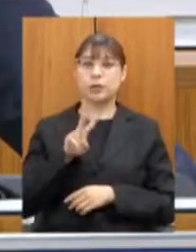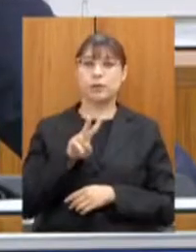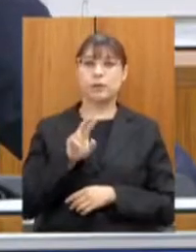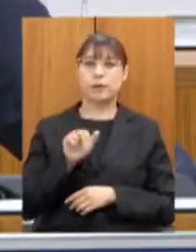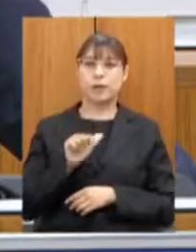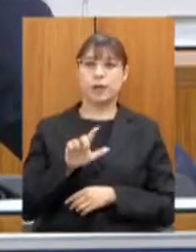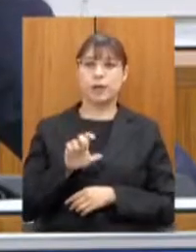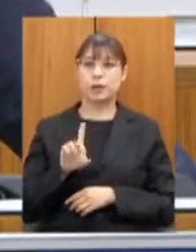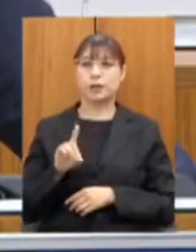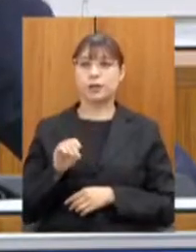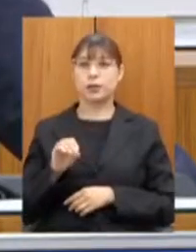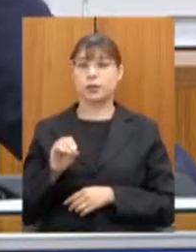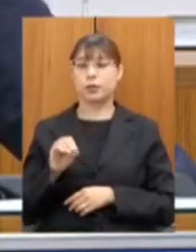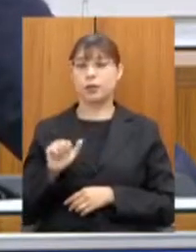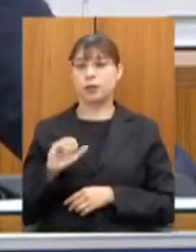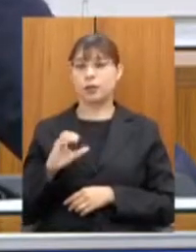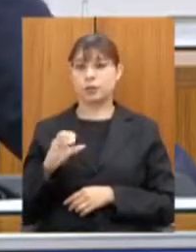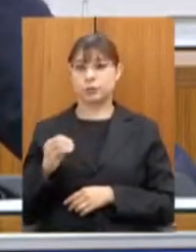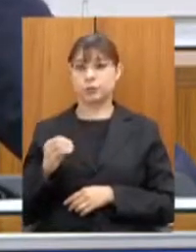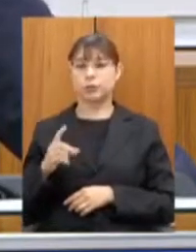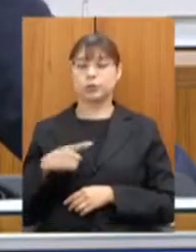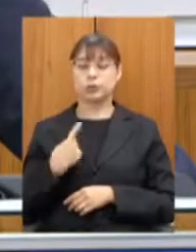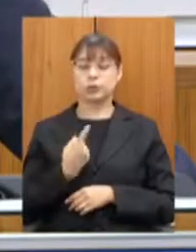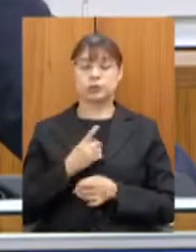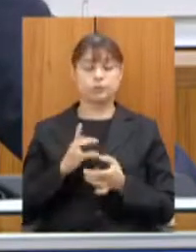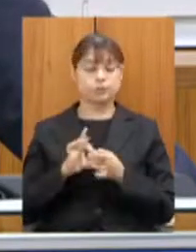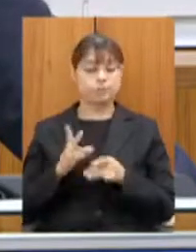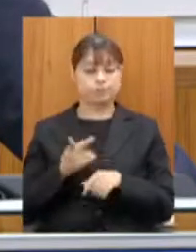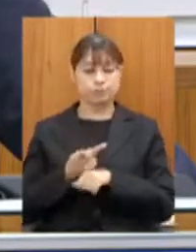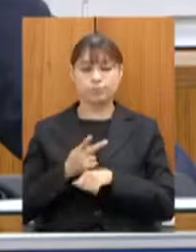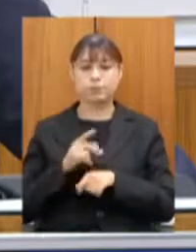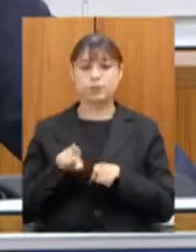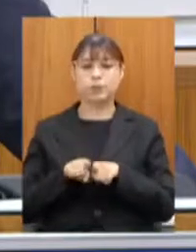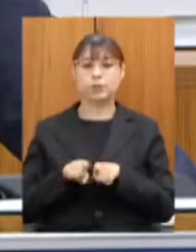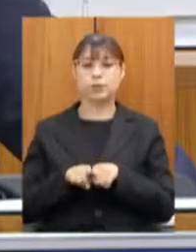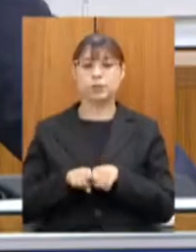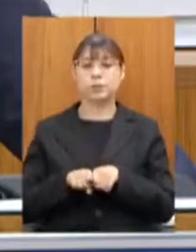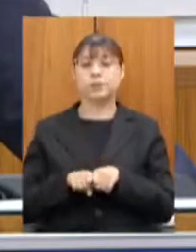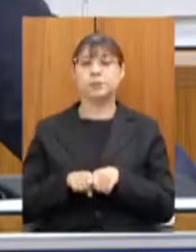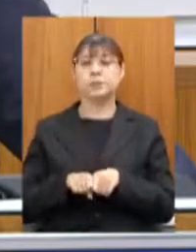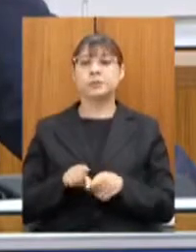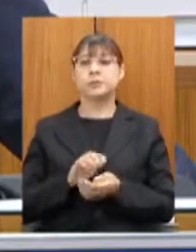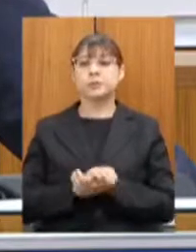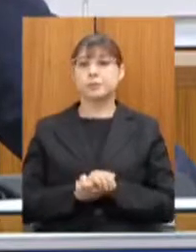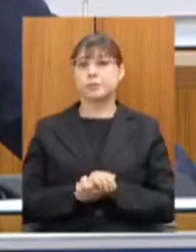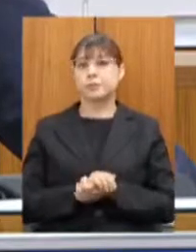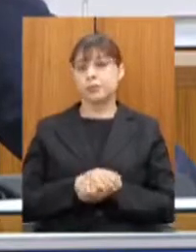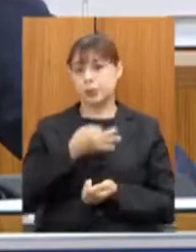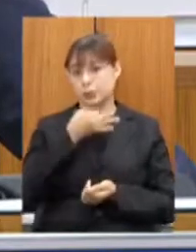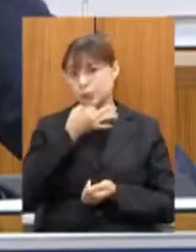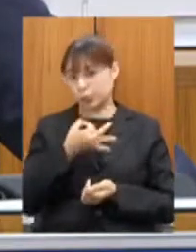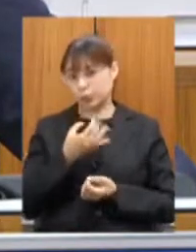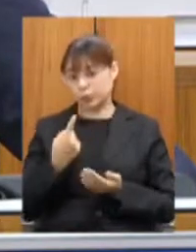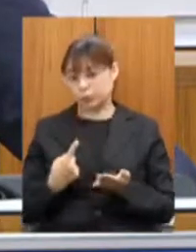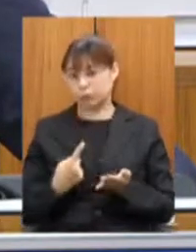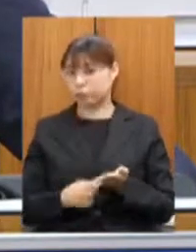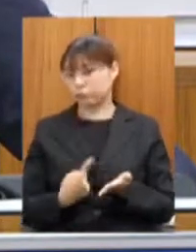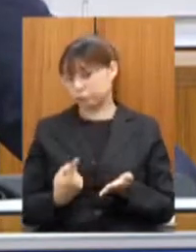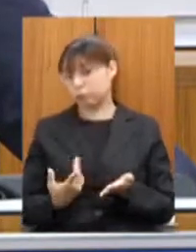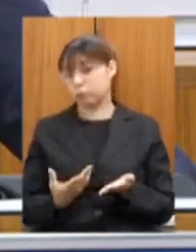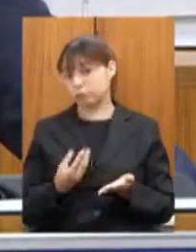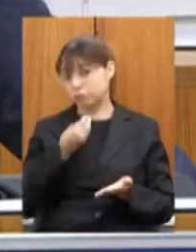% à disposição deputado a CINFRA está à disposição até sugiro agendarmos aí uma